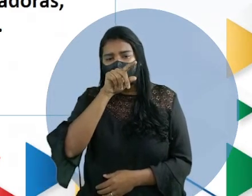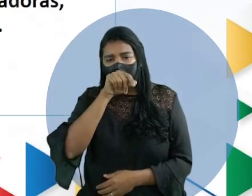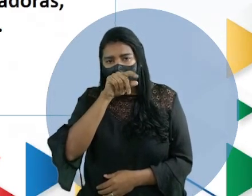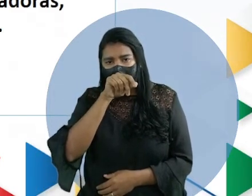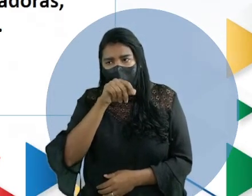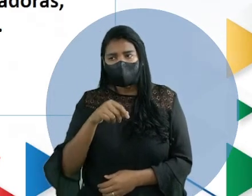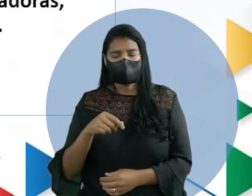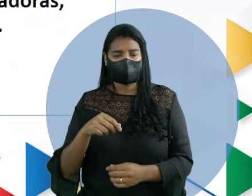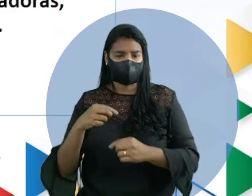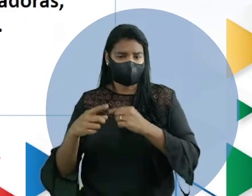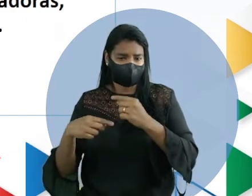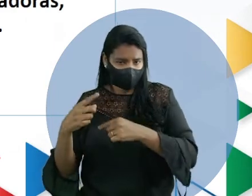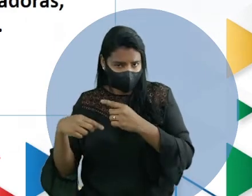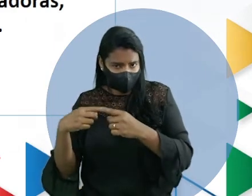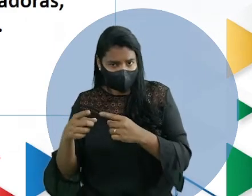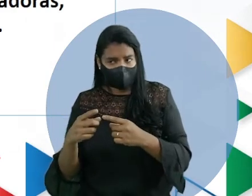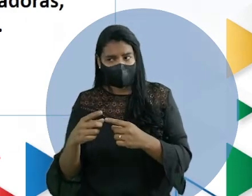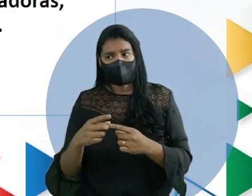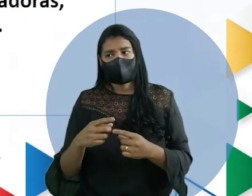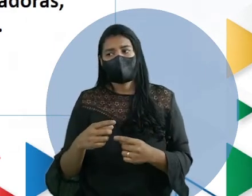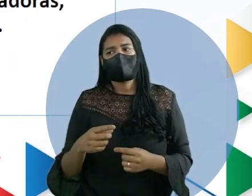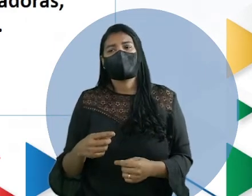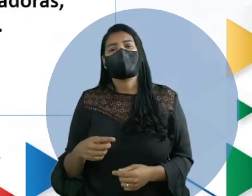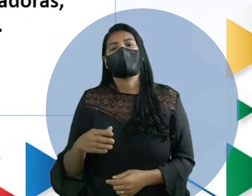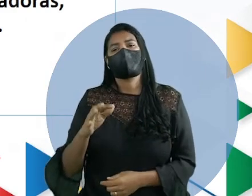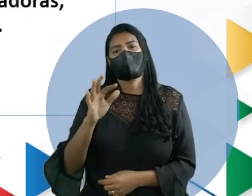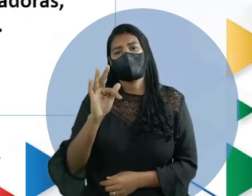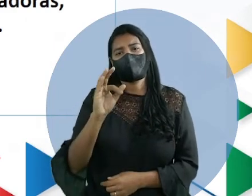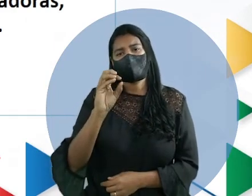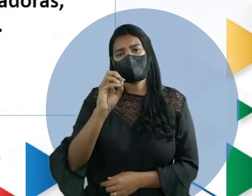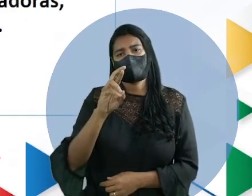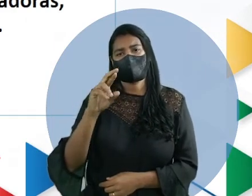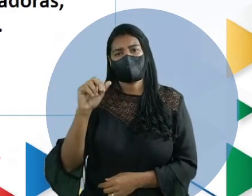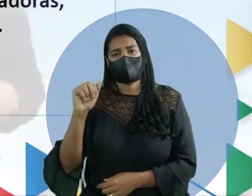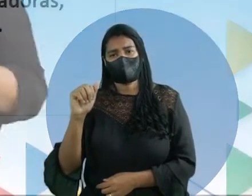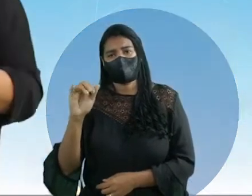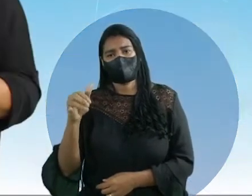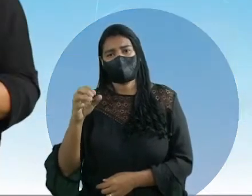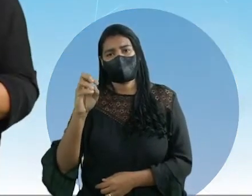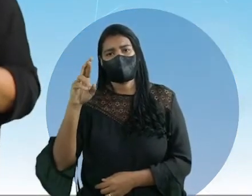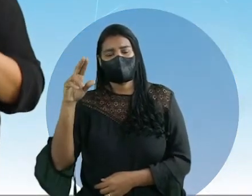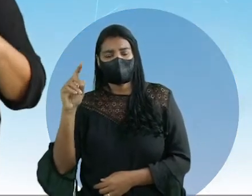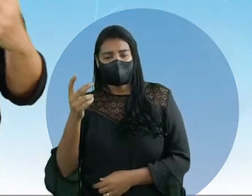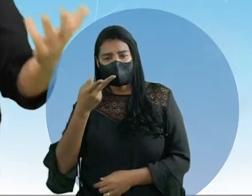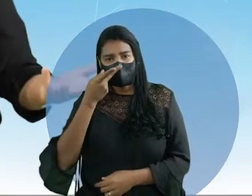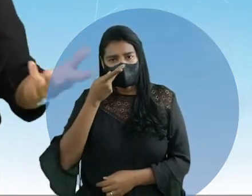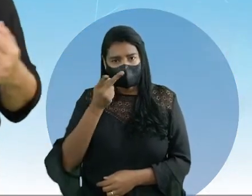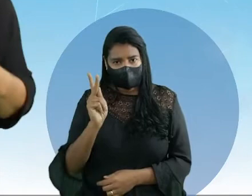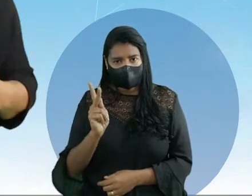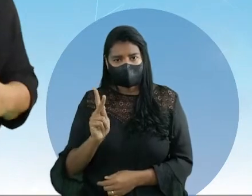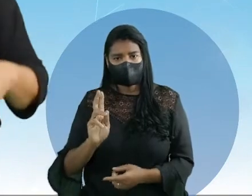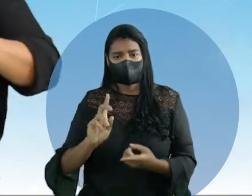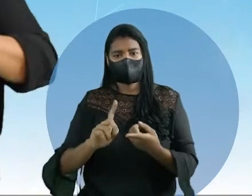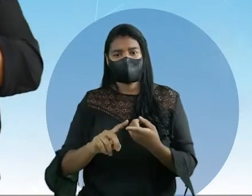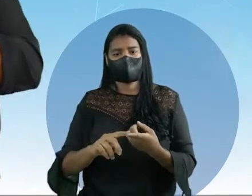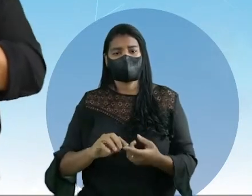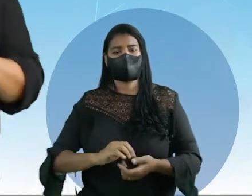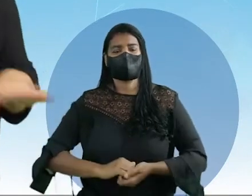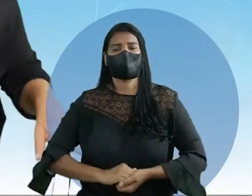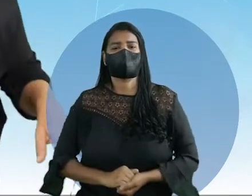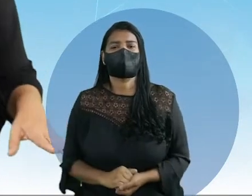reprodutoras, forrageadoras, migratórias e visitantes esporádicas. Então,